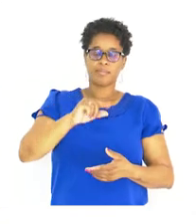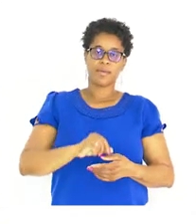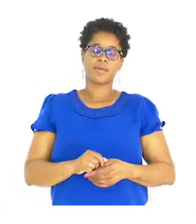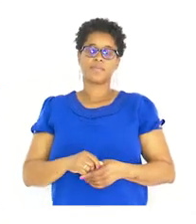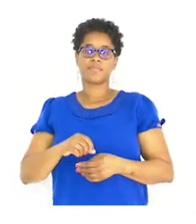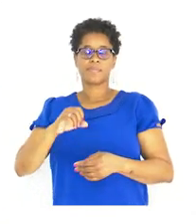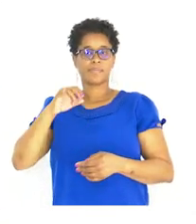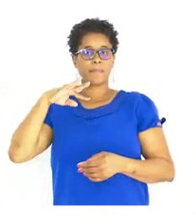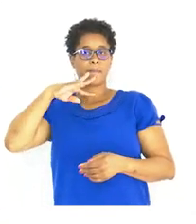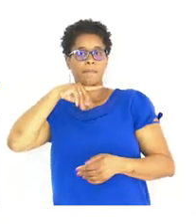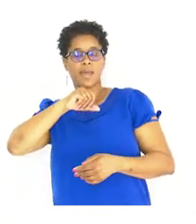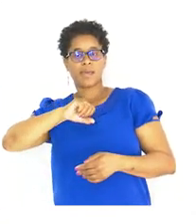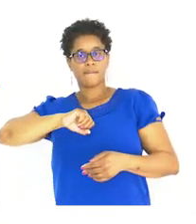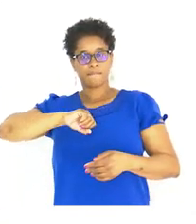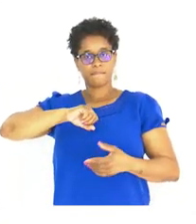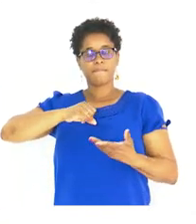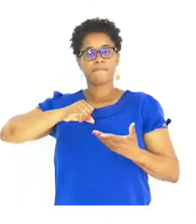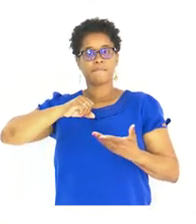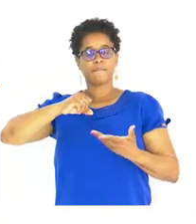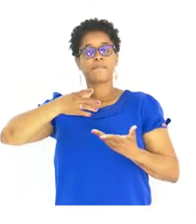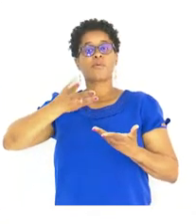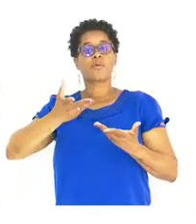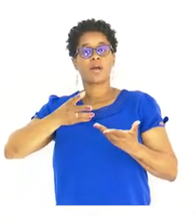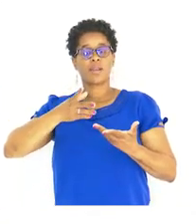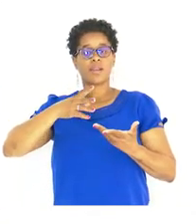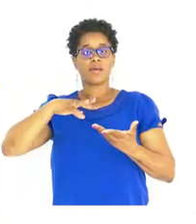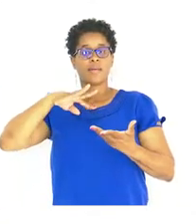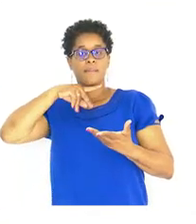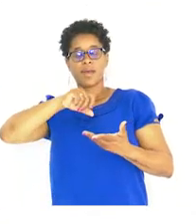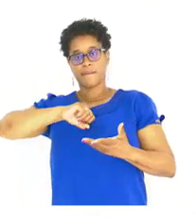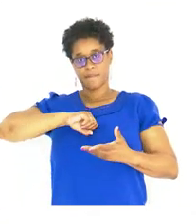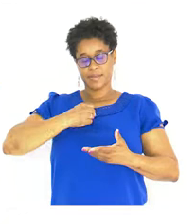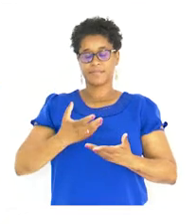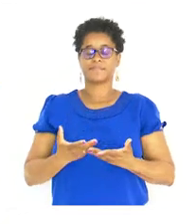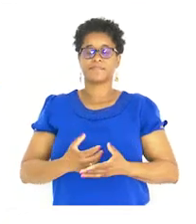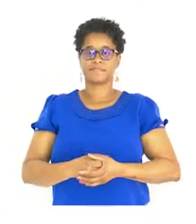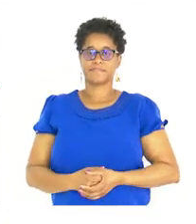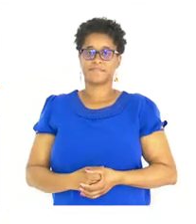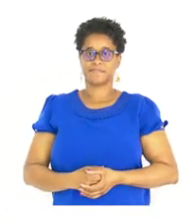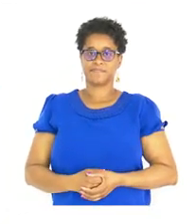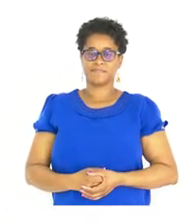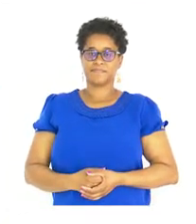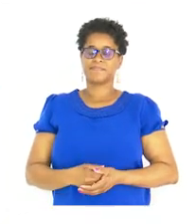minha Qual é o membro? Muito bem Mãe Mãe